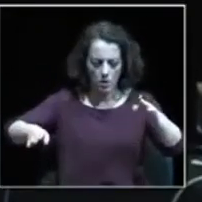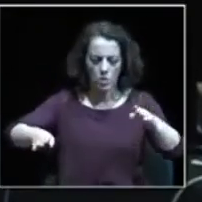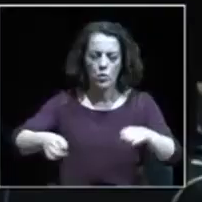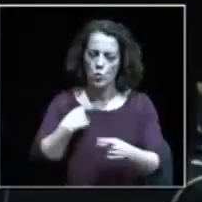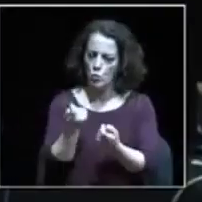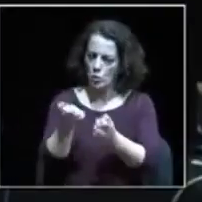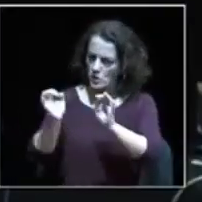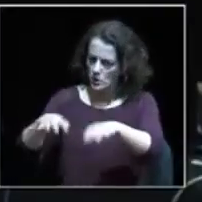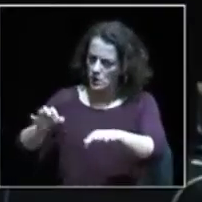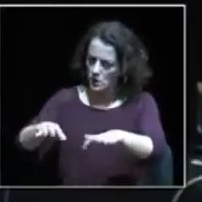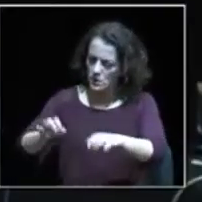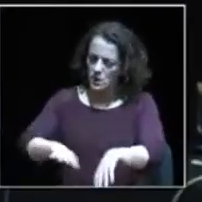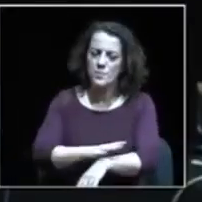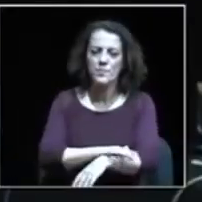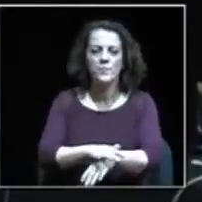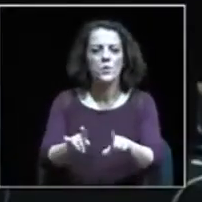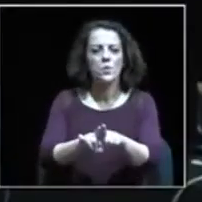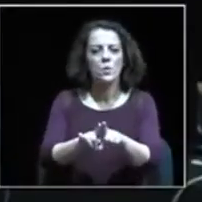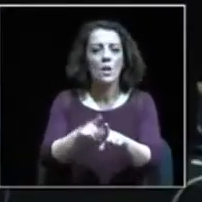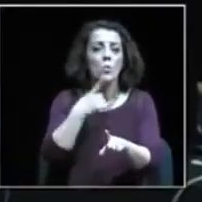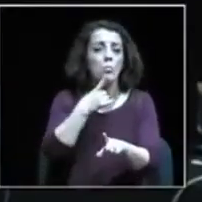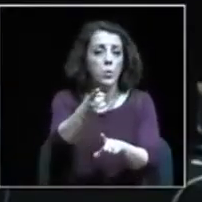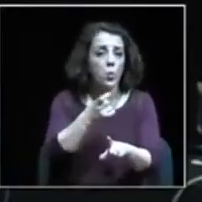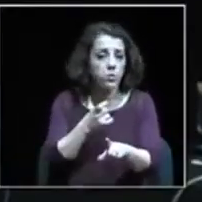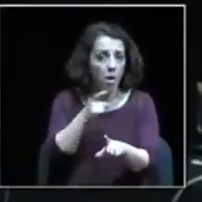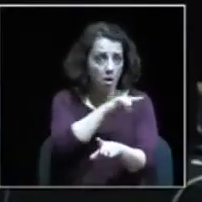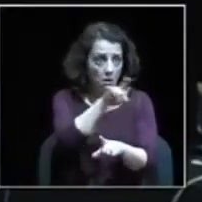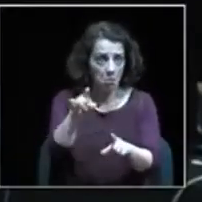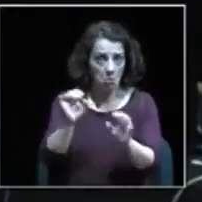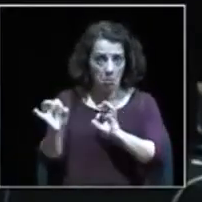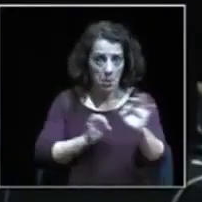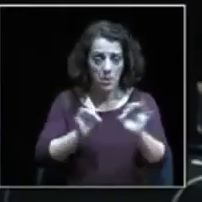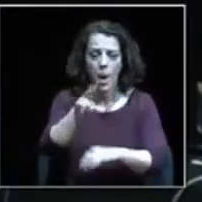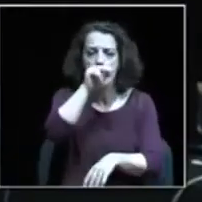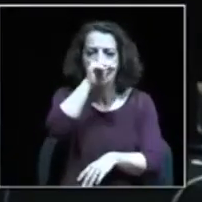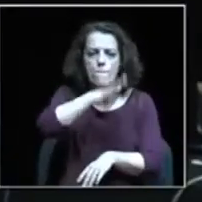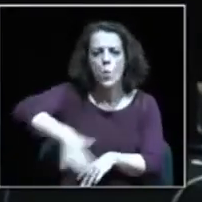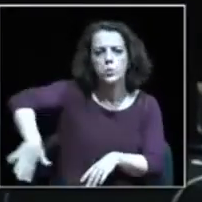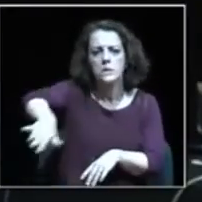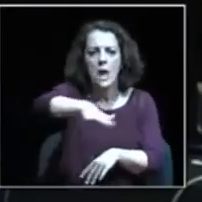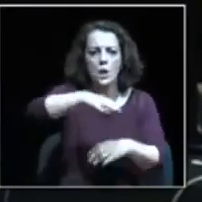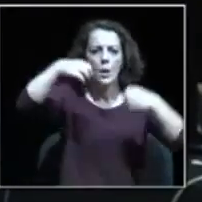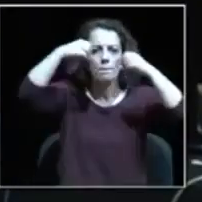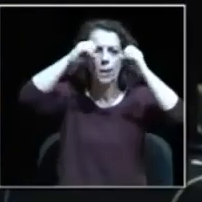futuro, estou já a terminar, se está algo previsto para o panorâmico de Monsanto e o que em concreto. Obrigada. Obrigada.